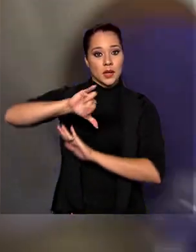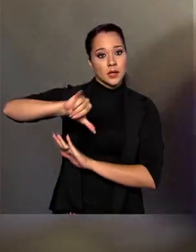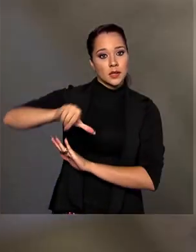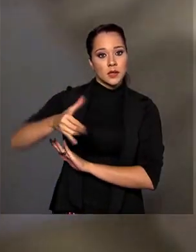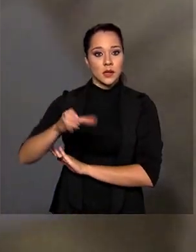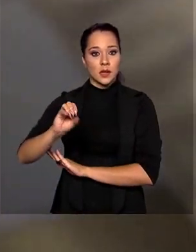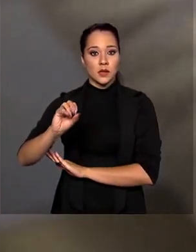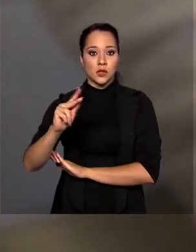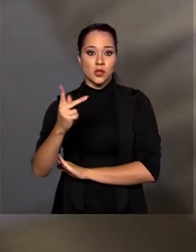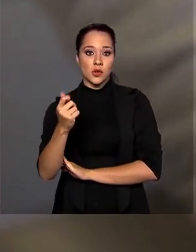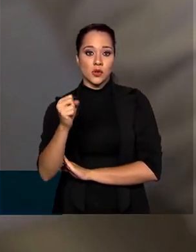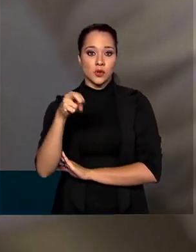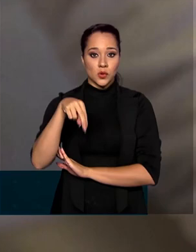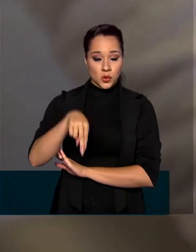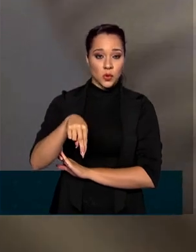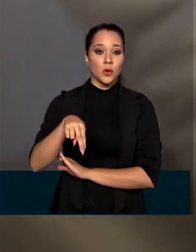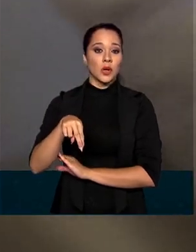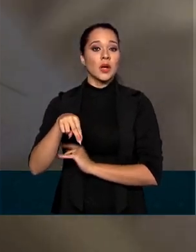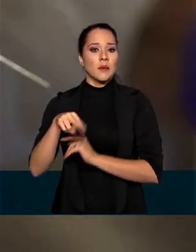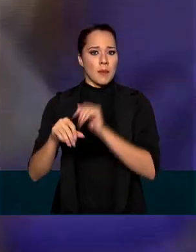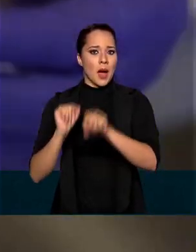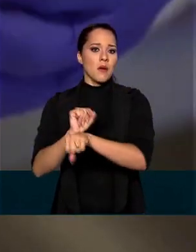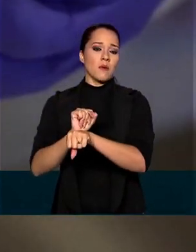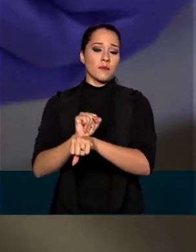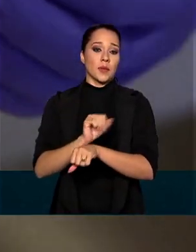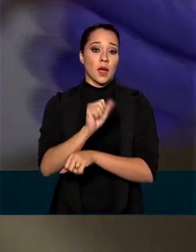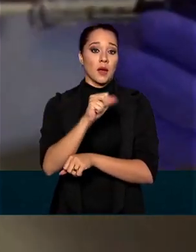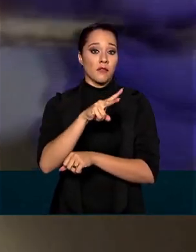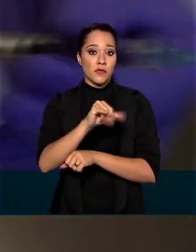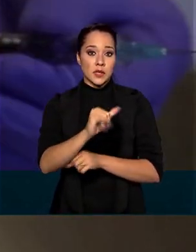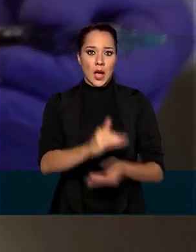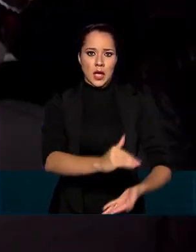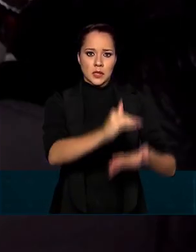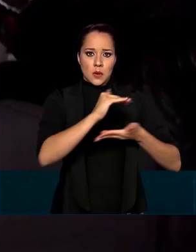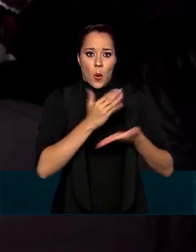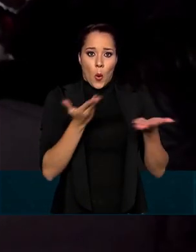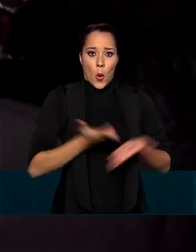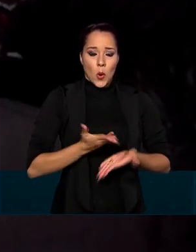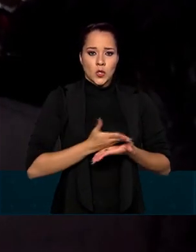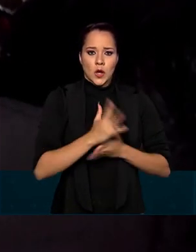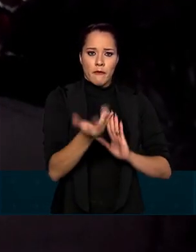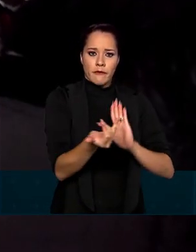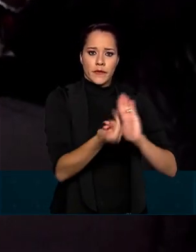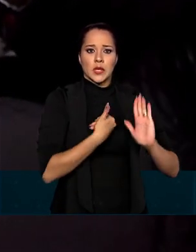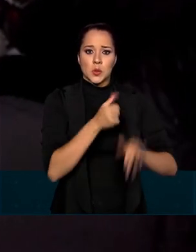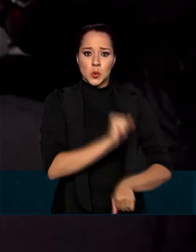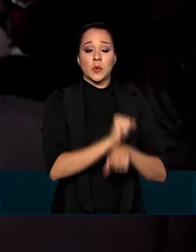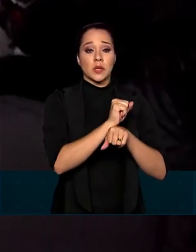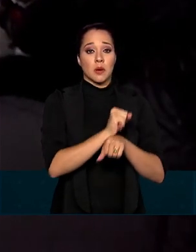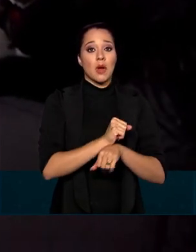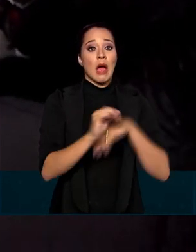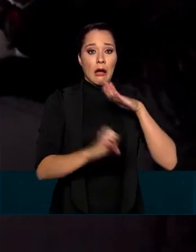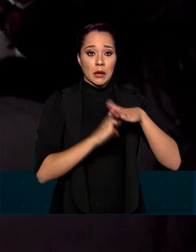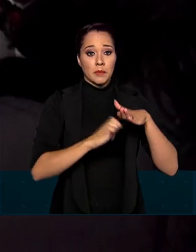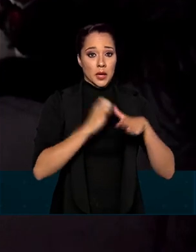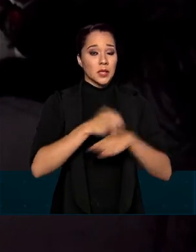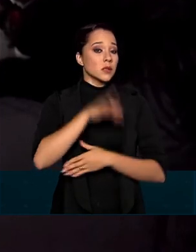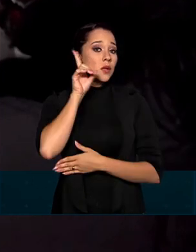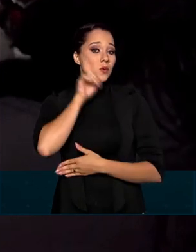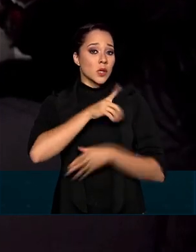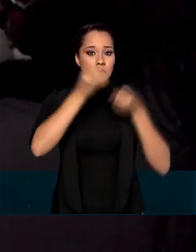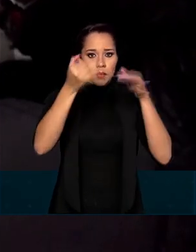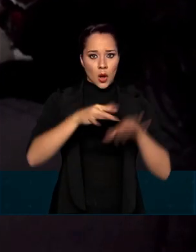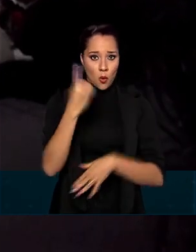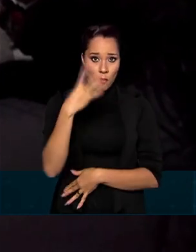Johnson & Johnson estão pausados. A Anvisa recebeu hoje o comunicado da suspensão. Segundo a empresa norte-americana,